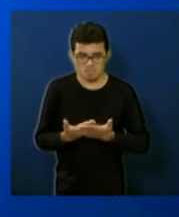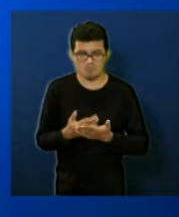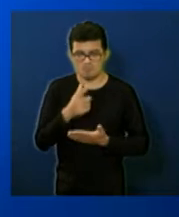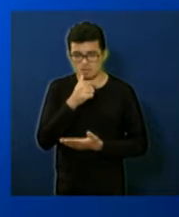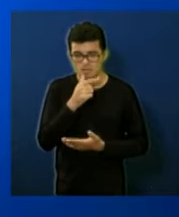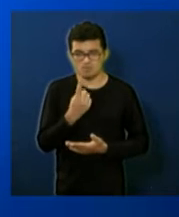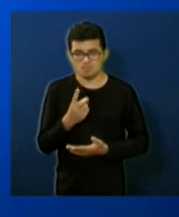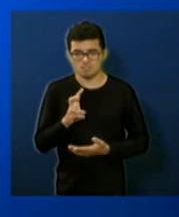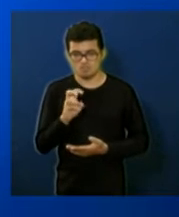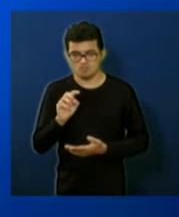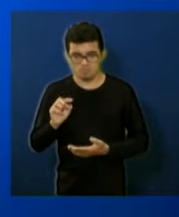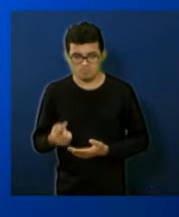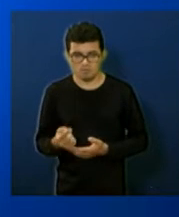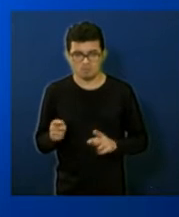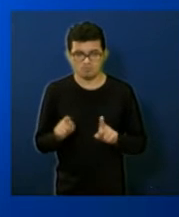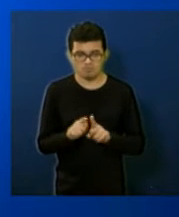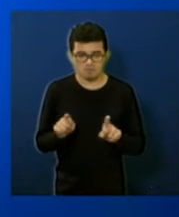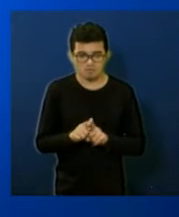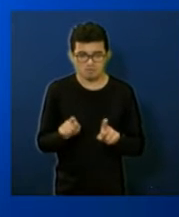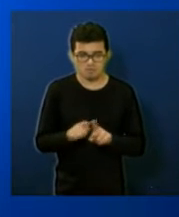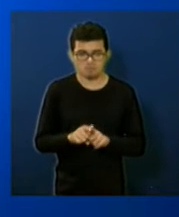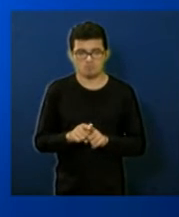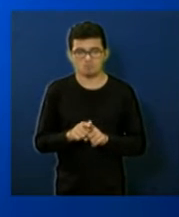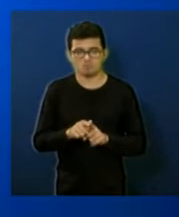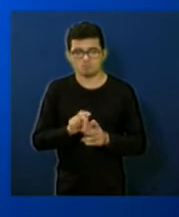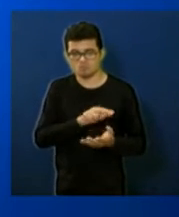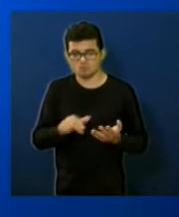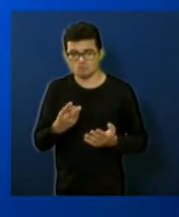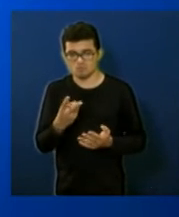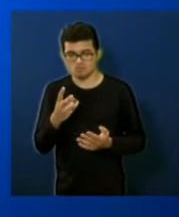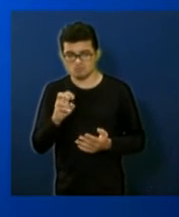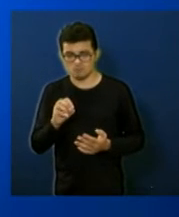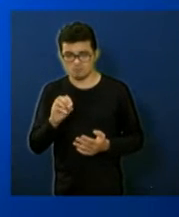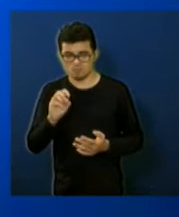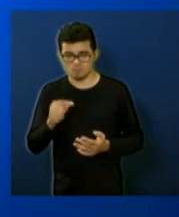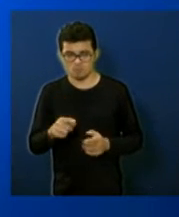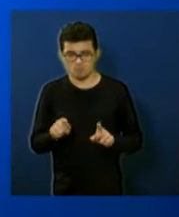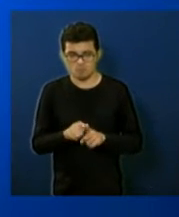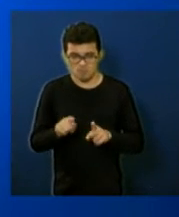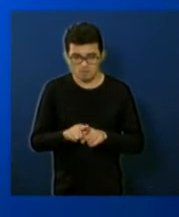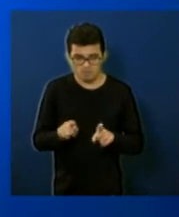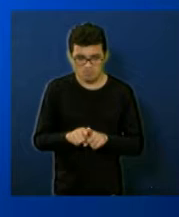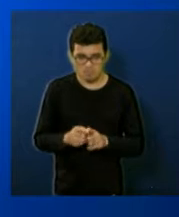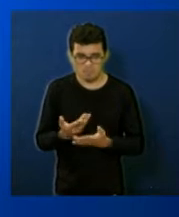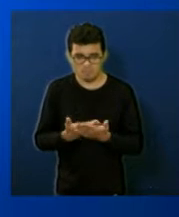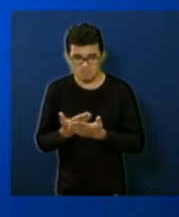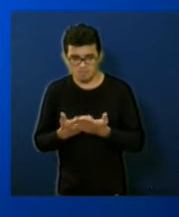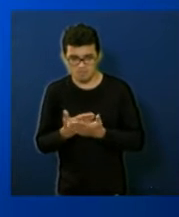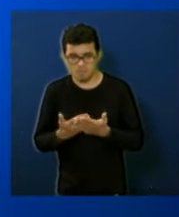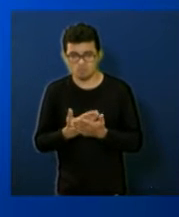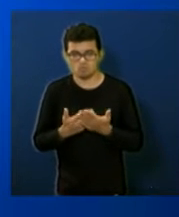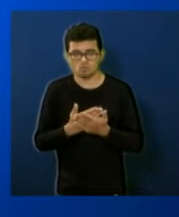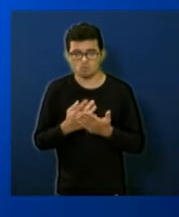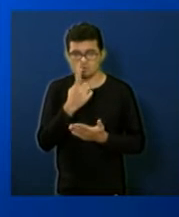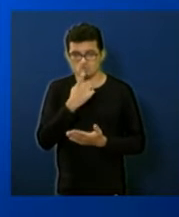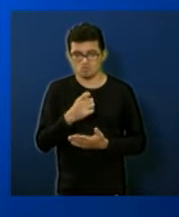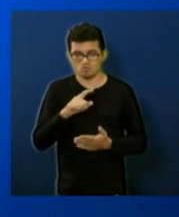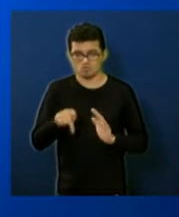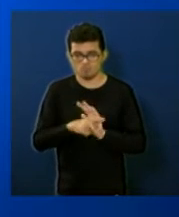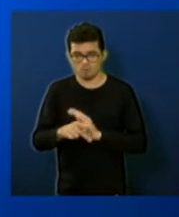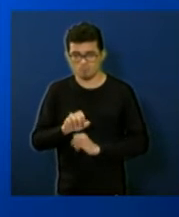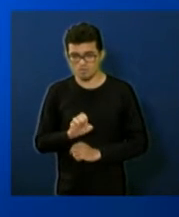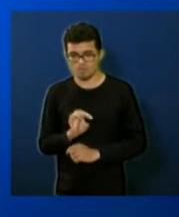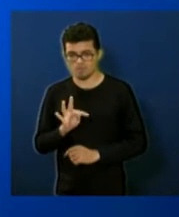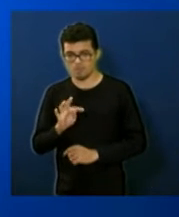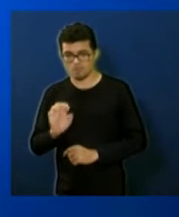mil barriletes em reservatórios 150 mil rosca extratora de areia do tratamento preliminar do esgoto é lá na ETE é uma